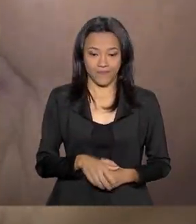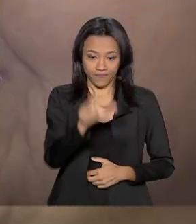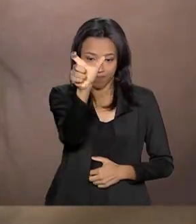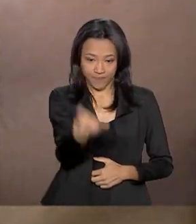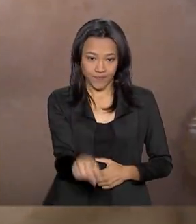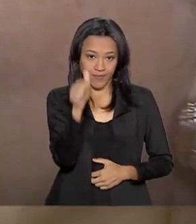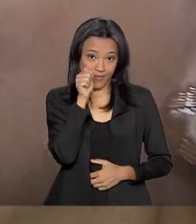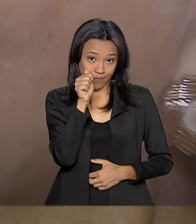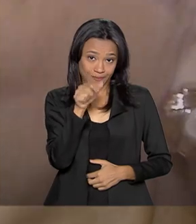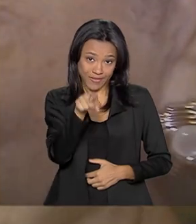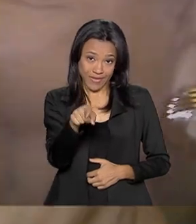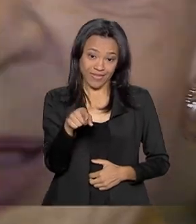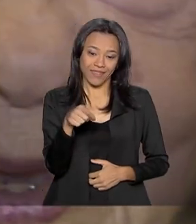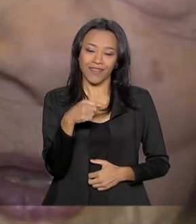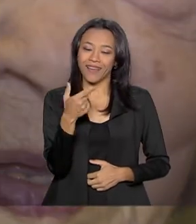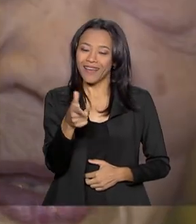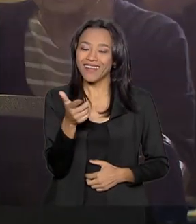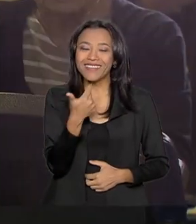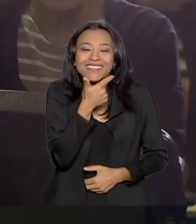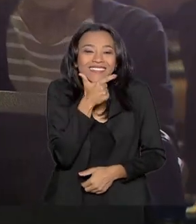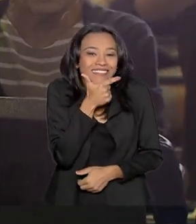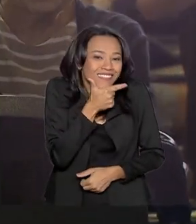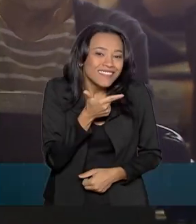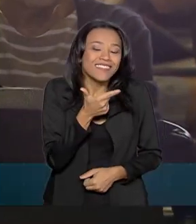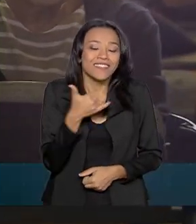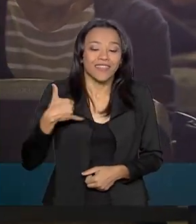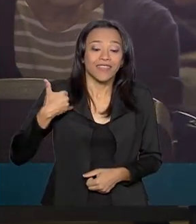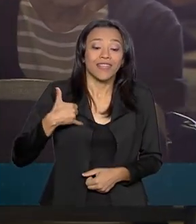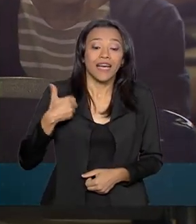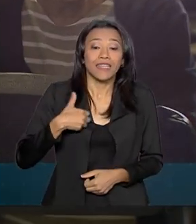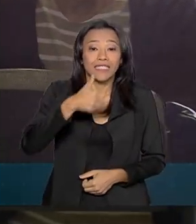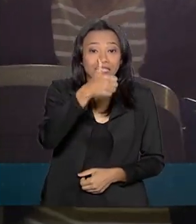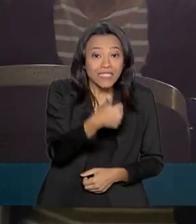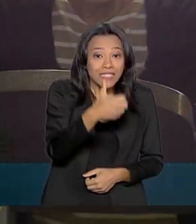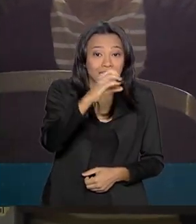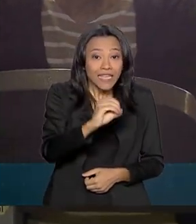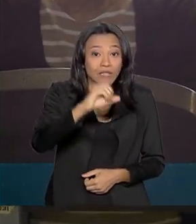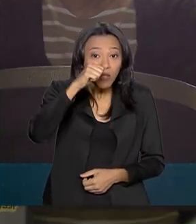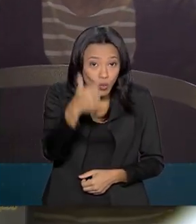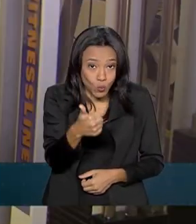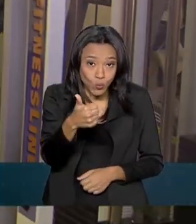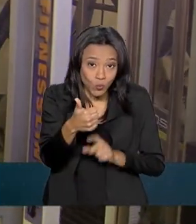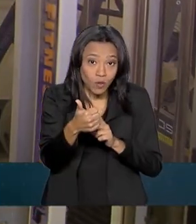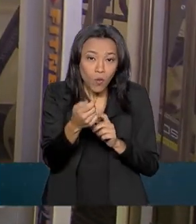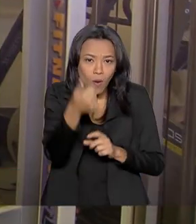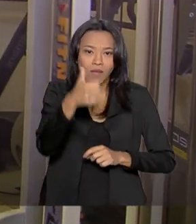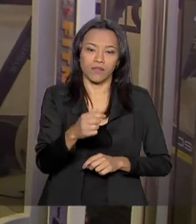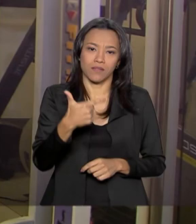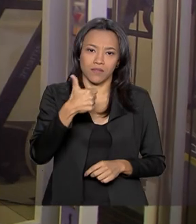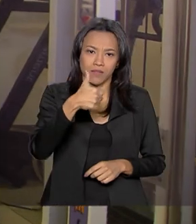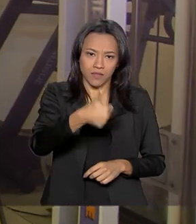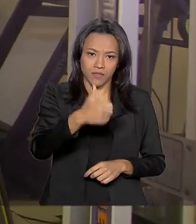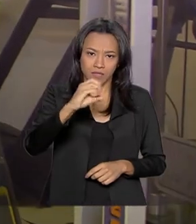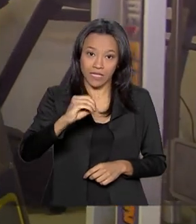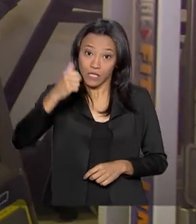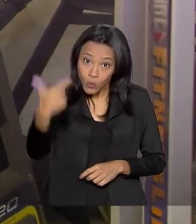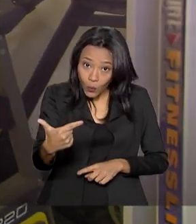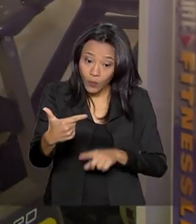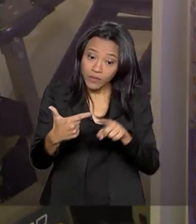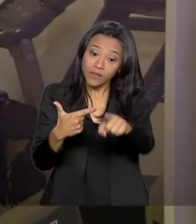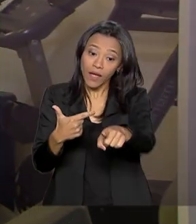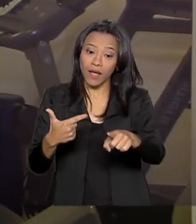Dona Áurea é uma senhora de sorriso fácil. Aos 101 anos, já quase chegando aos 102, ela realiza exercícios de